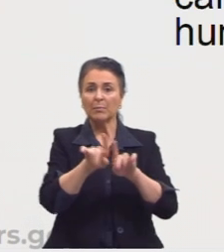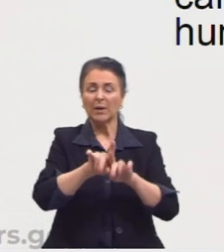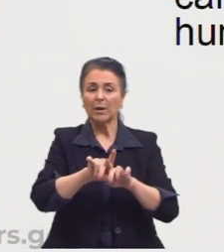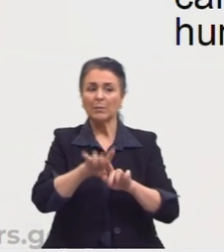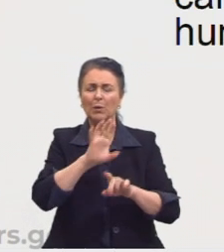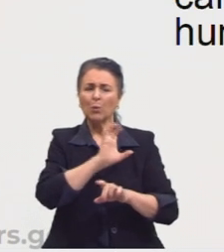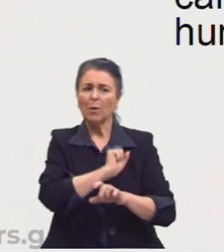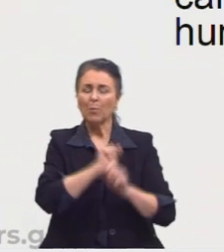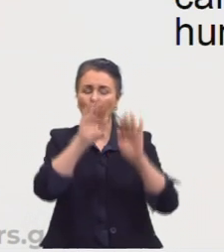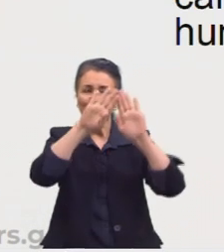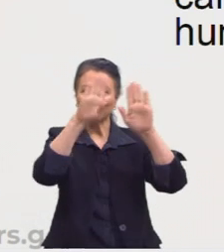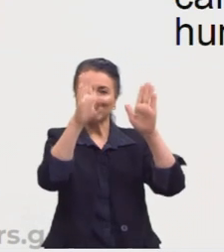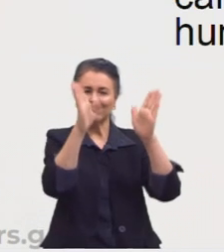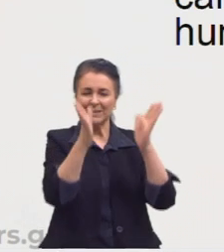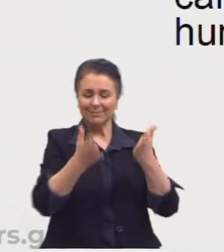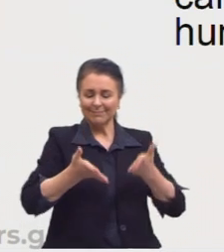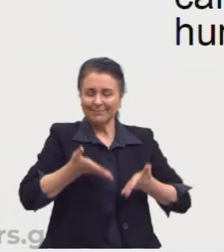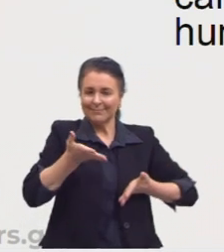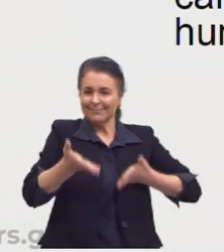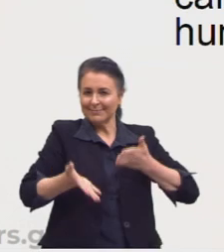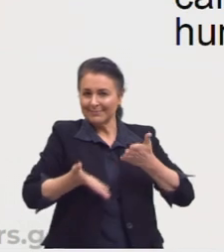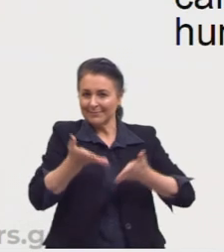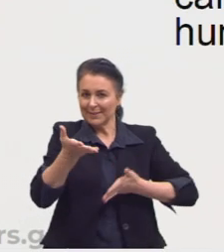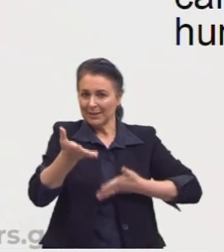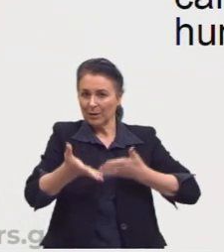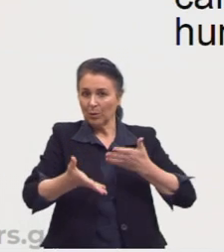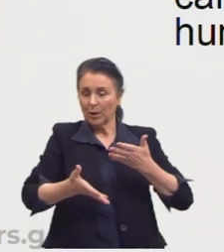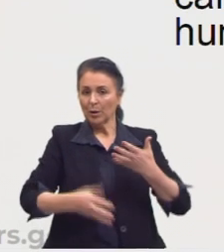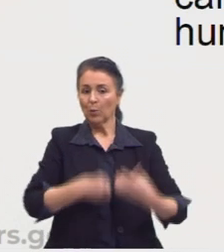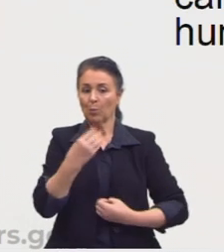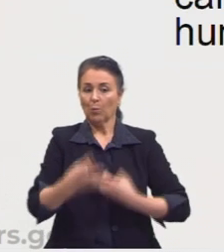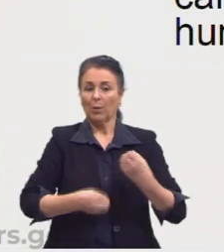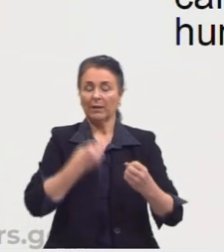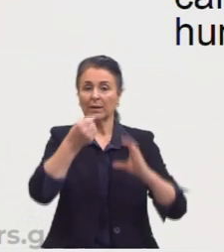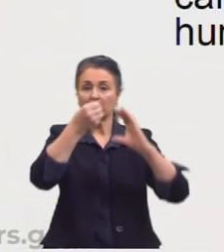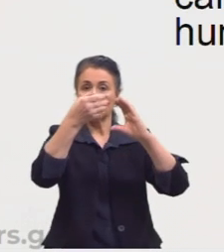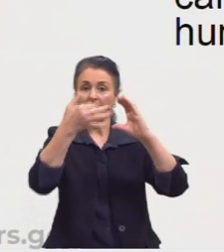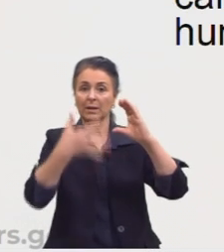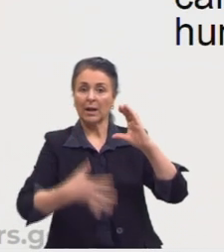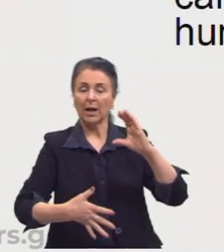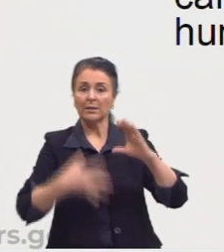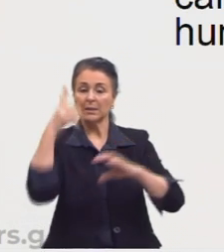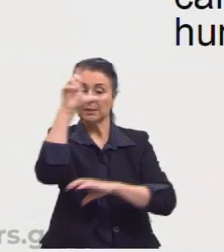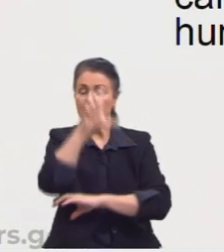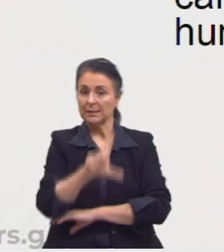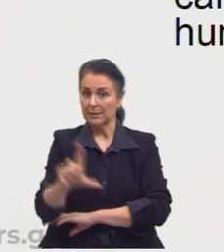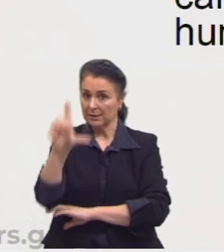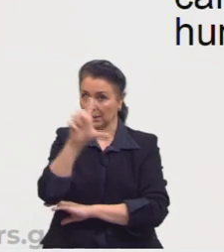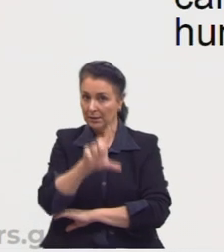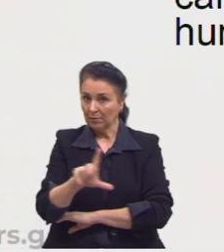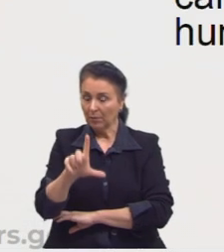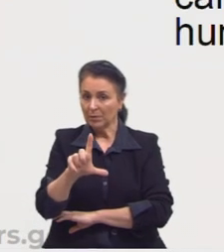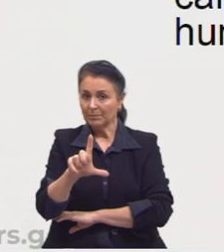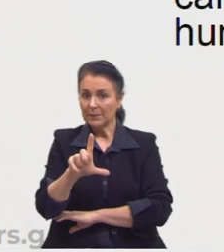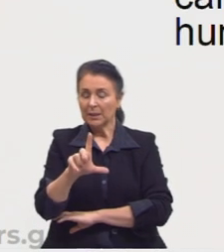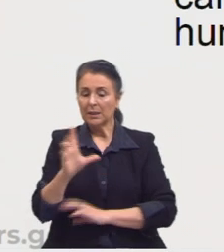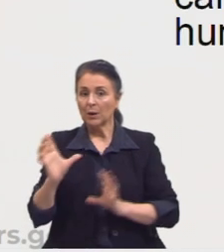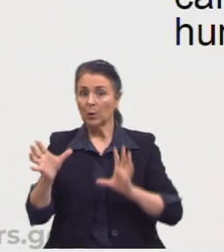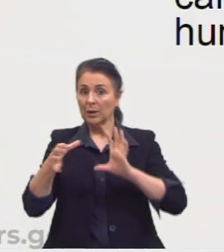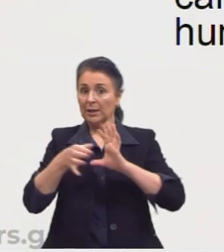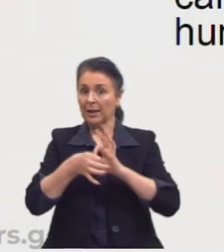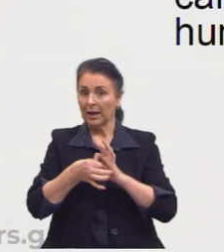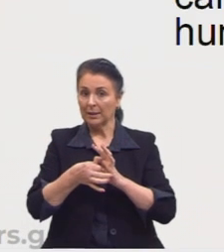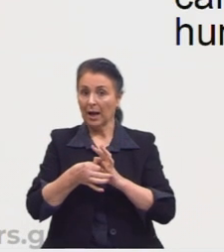sensual. O poeta, então, na obra dele, com as suas características literárias, totalmente ligado ao